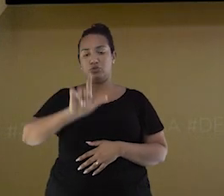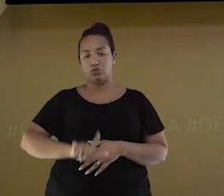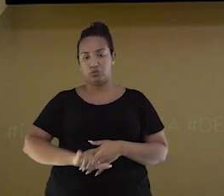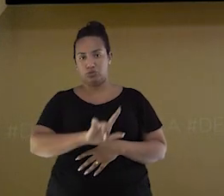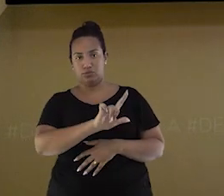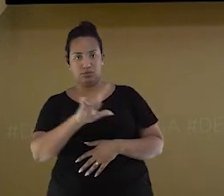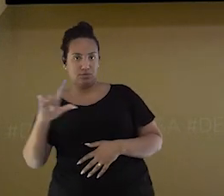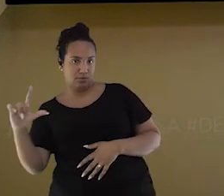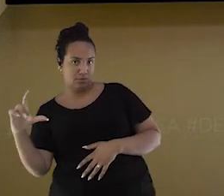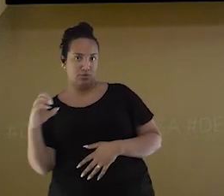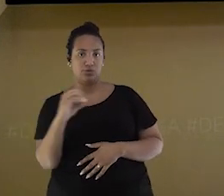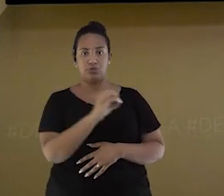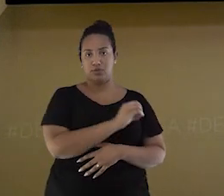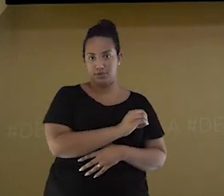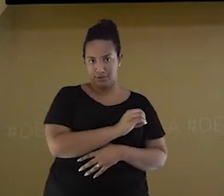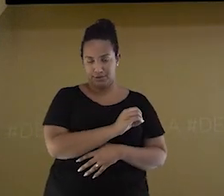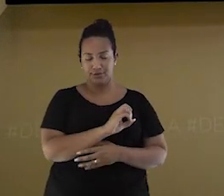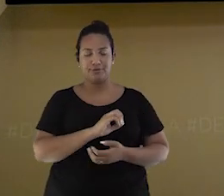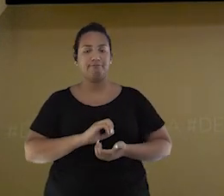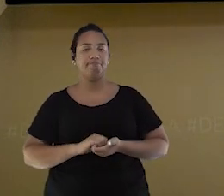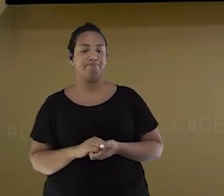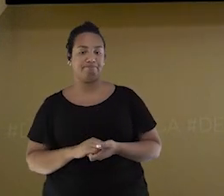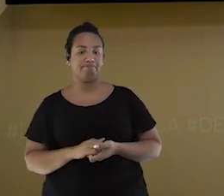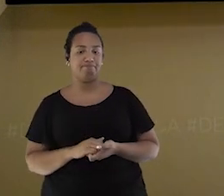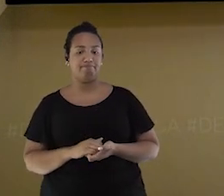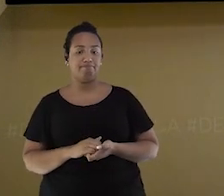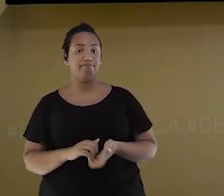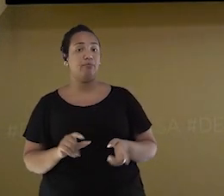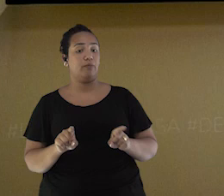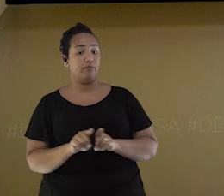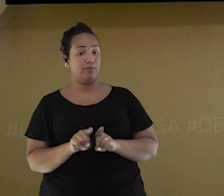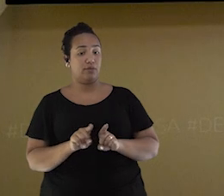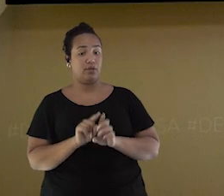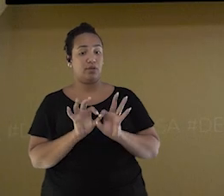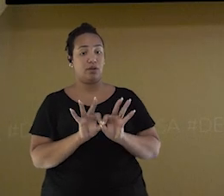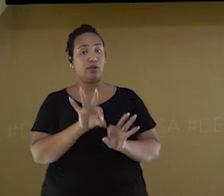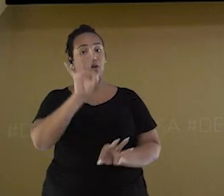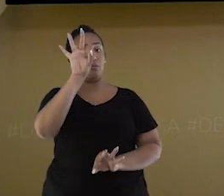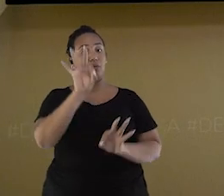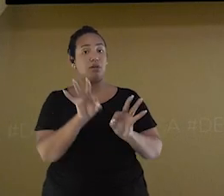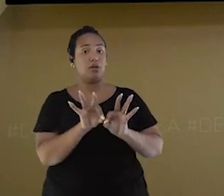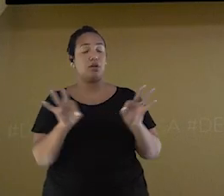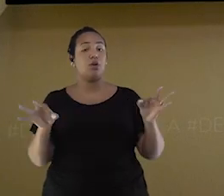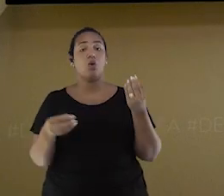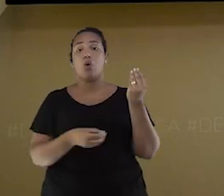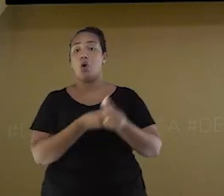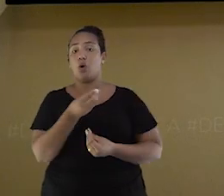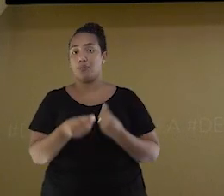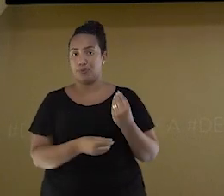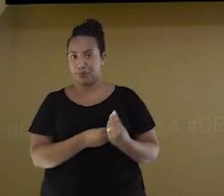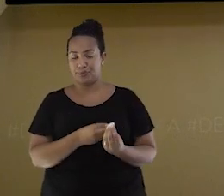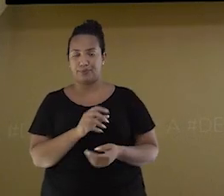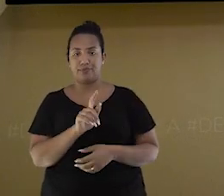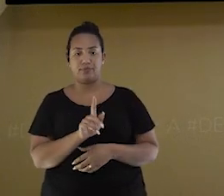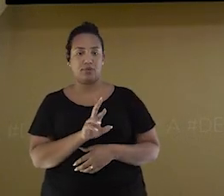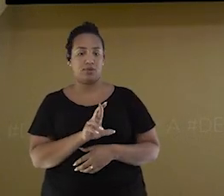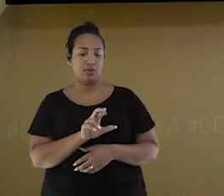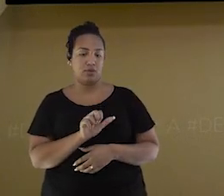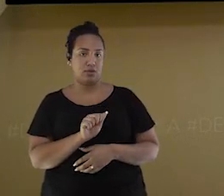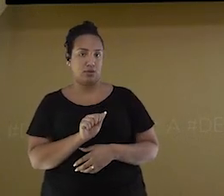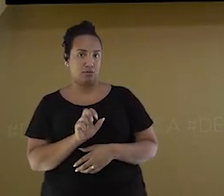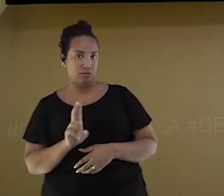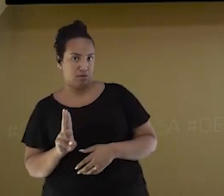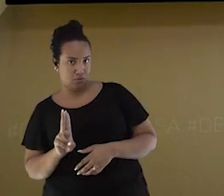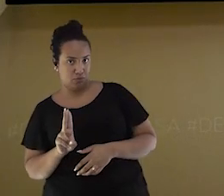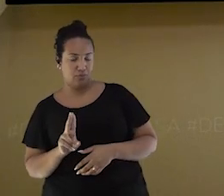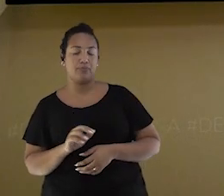e leste-oeste, e são medidas em graus. No ponto em que essas linhas se encontram